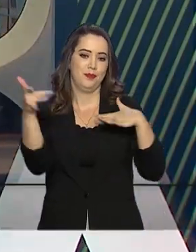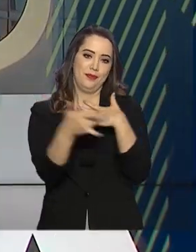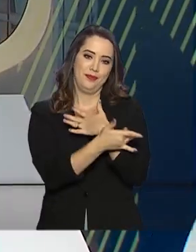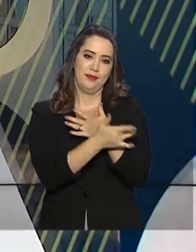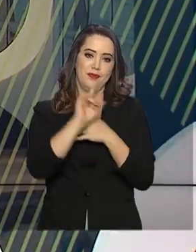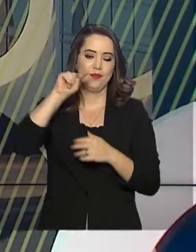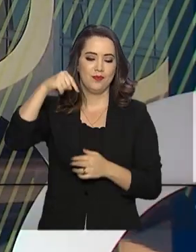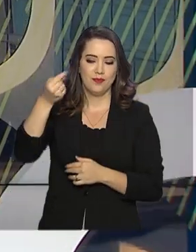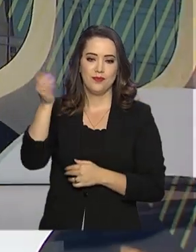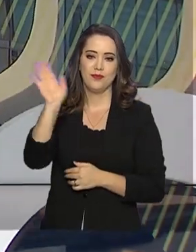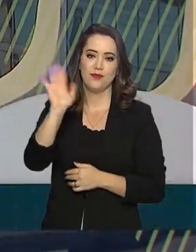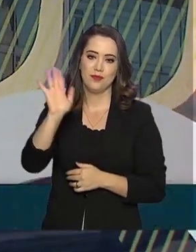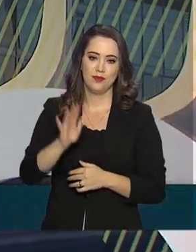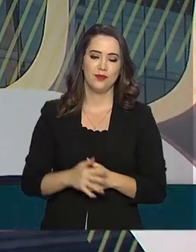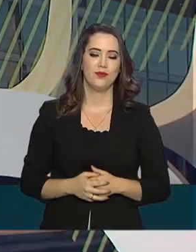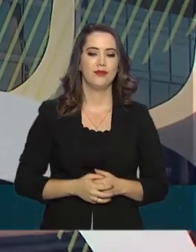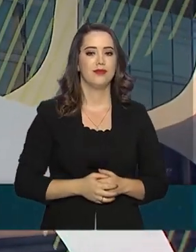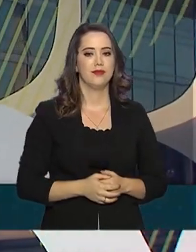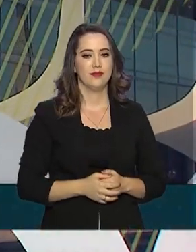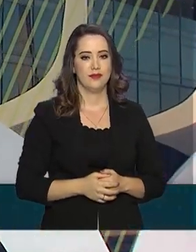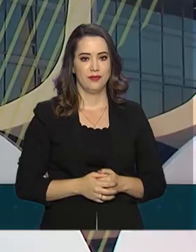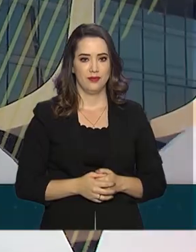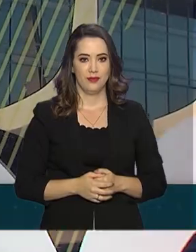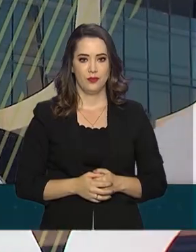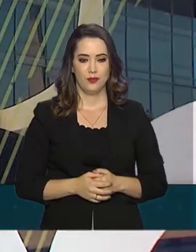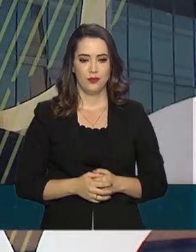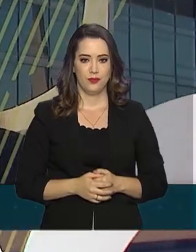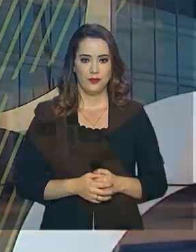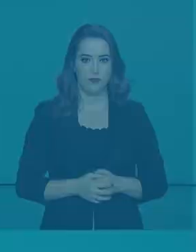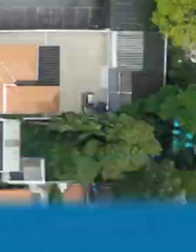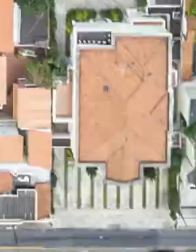pelas redes sociais. Nos vemos na próxima edição. Até lá!